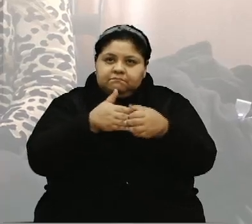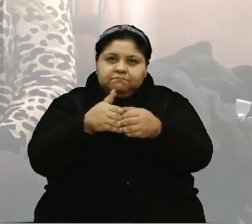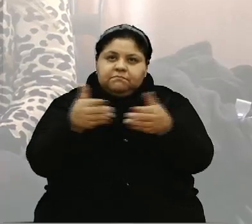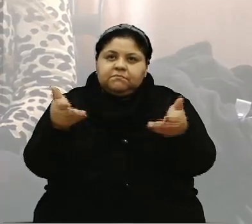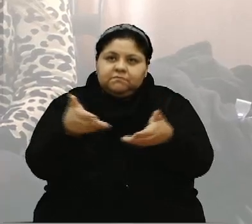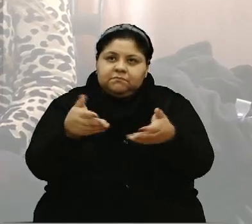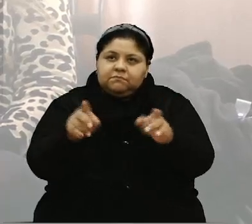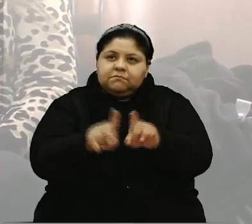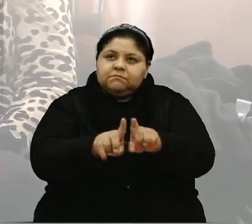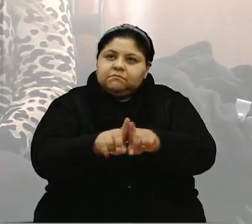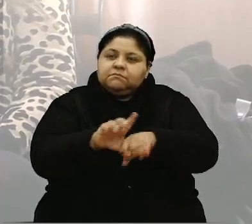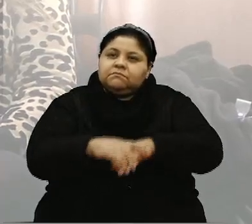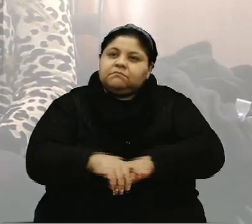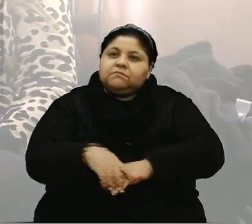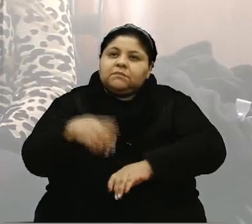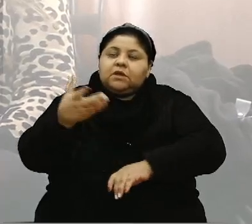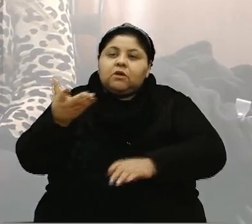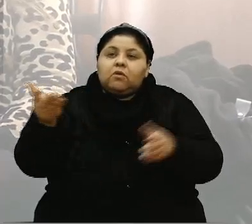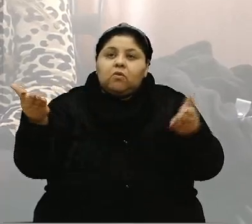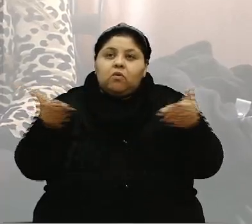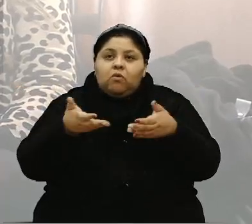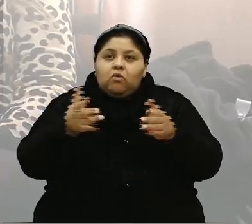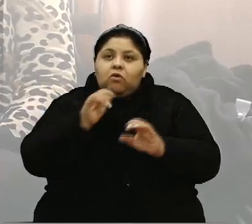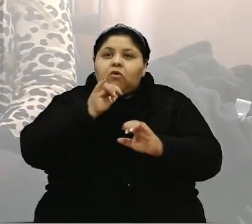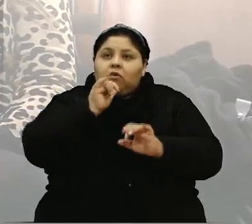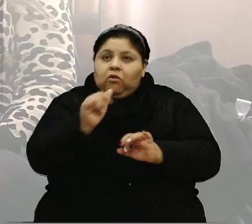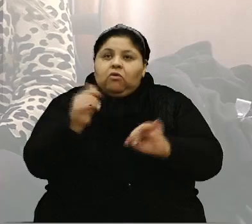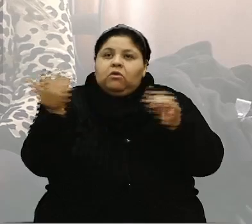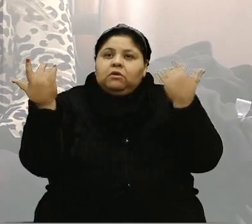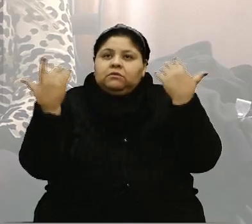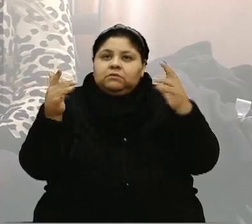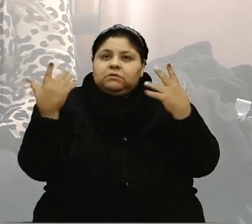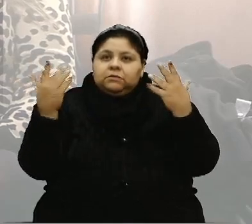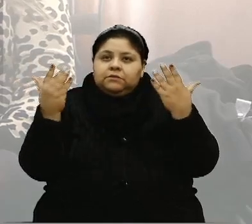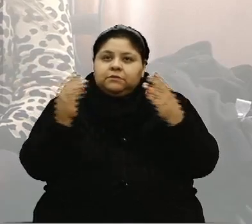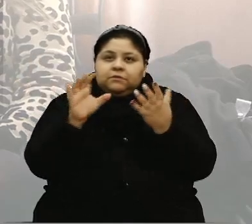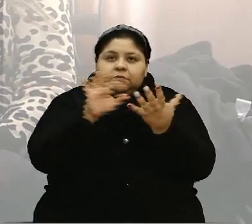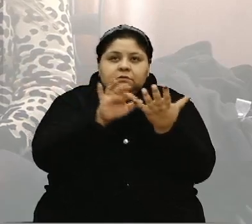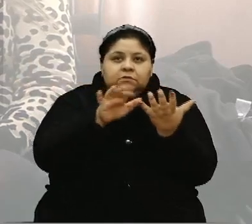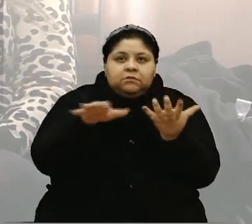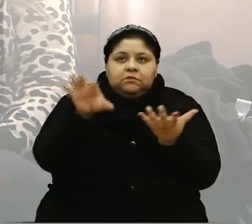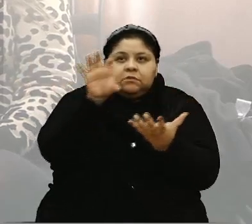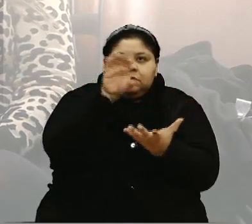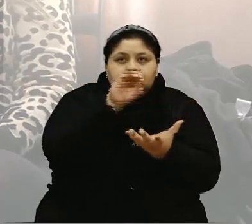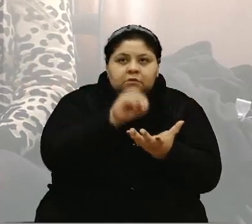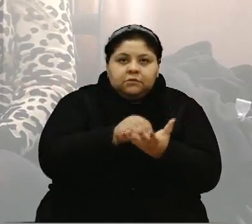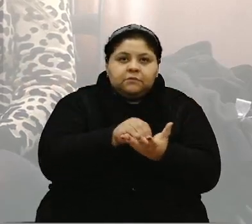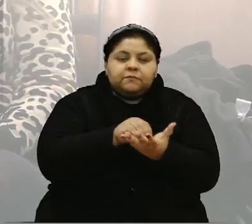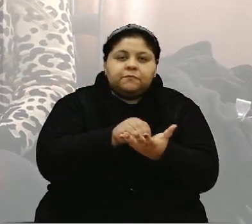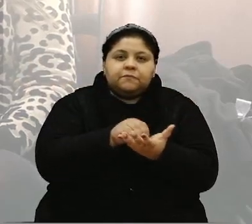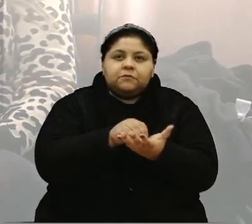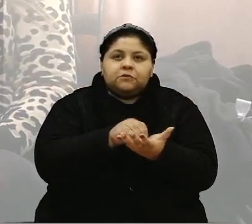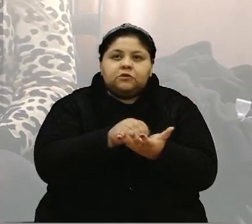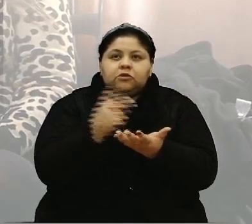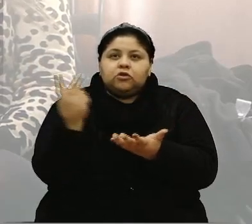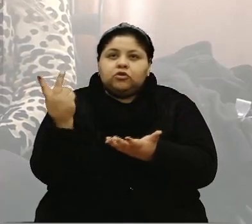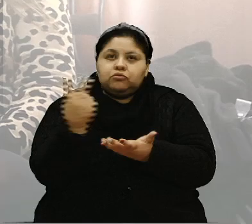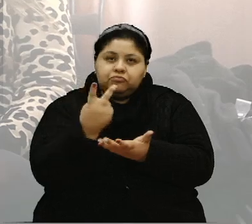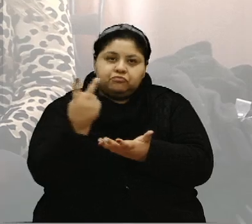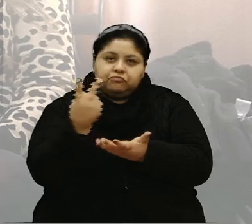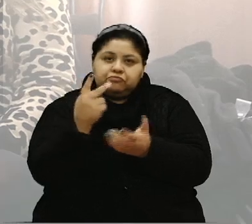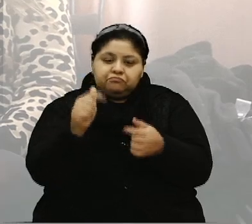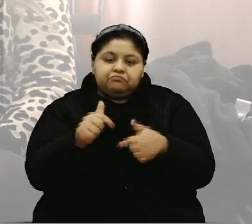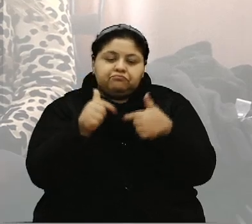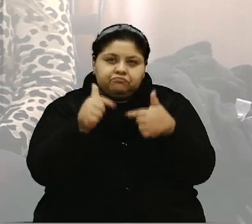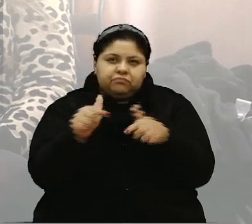aqui. E eu quero fazer um voto e congratulação aí para a Codeca, onde eu tive duas situações na